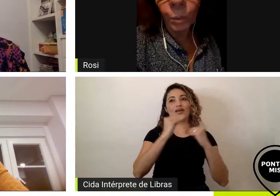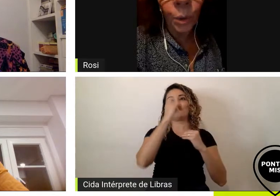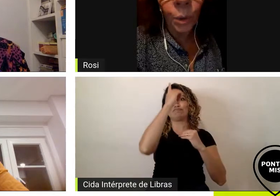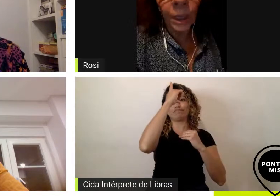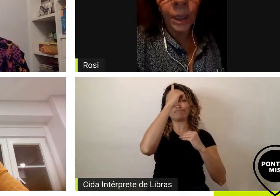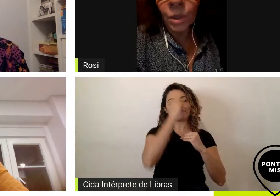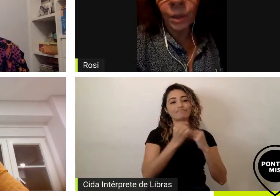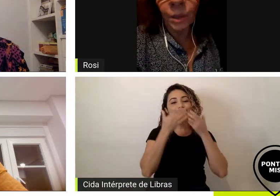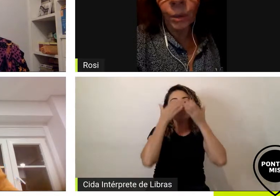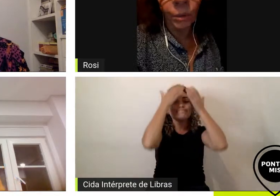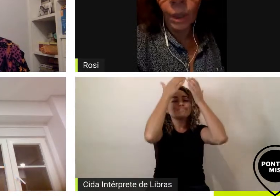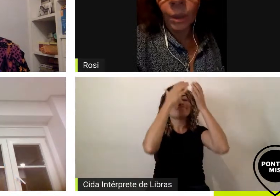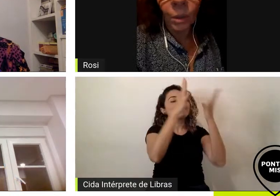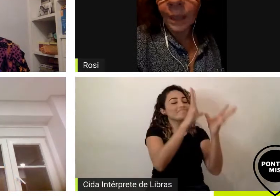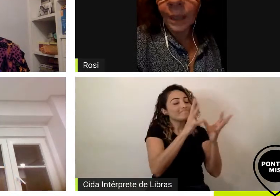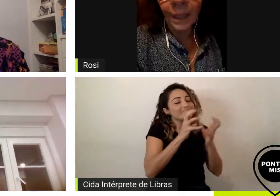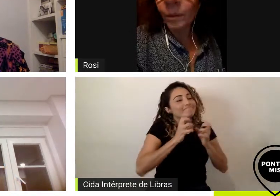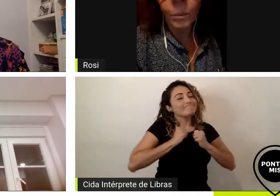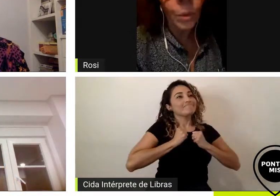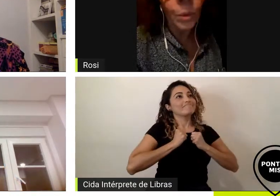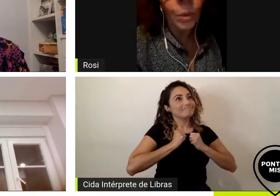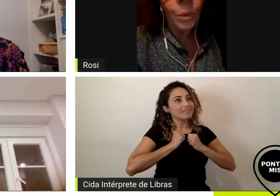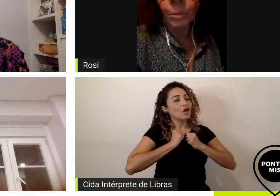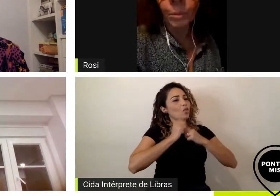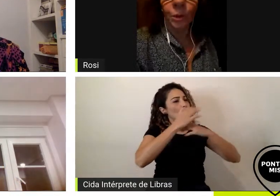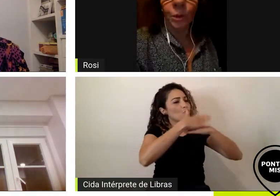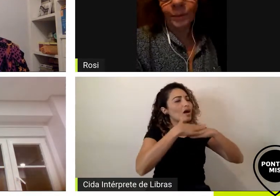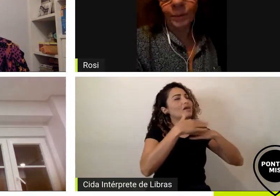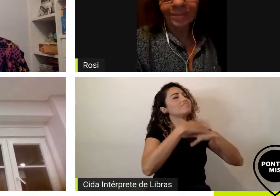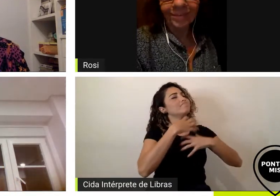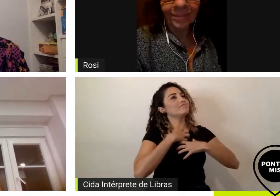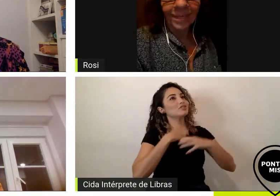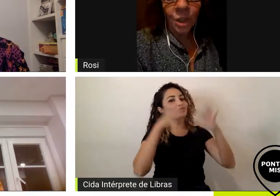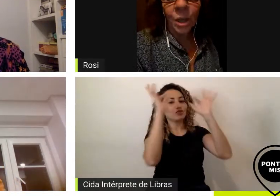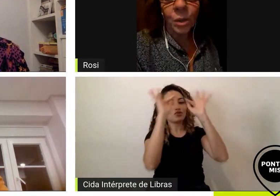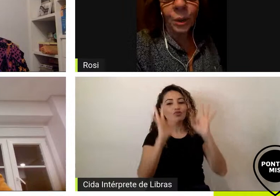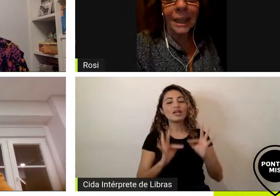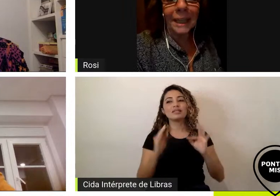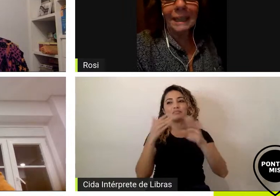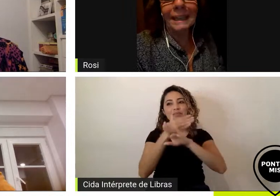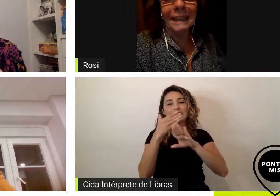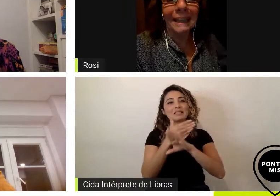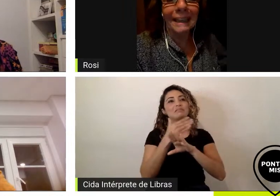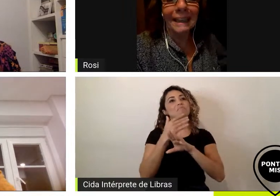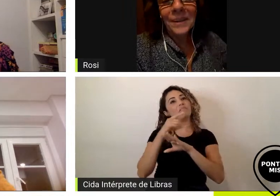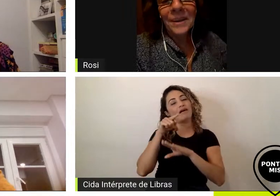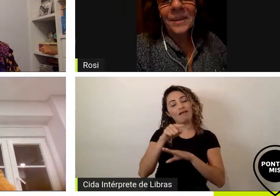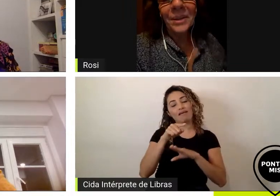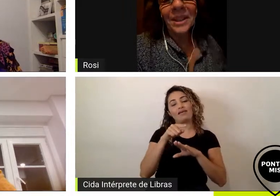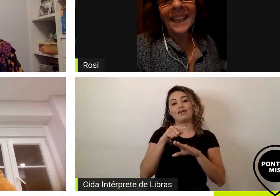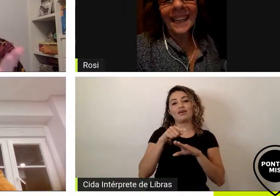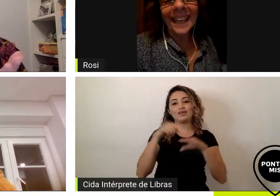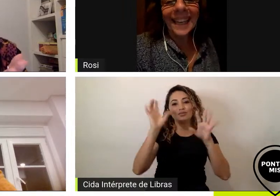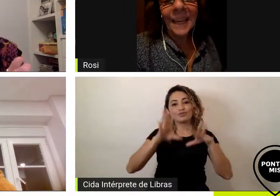carinho e até hoje eu me sinto muito feliz de ter feito o castelo muito, muito mesmo gente eu vou ter que muito obrigada